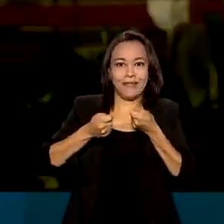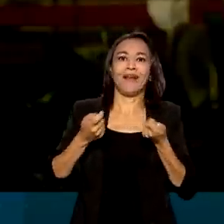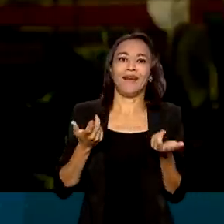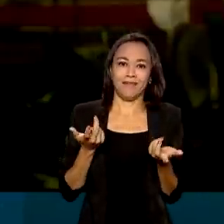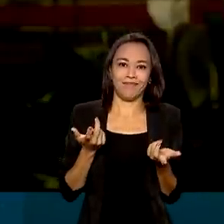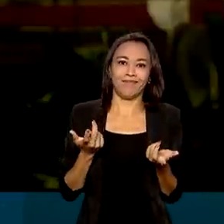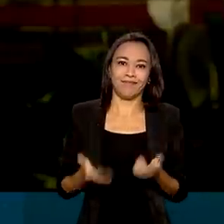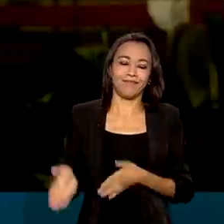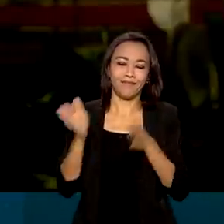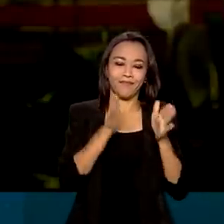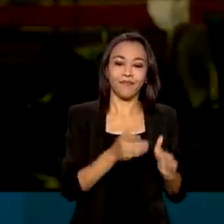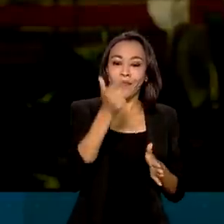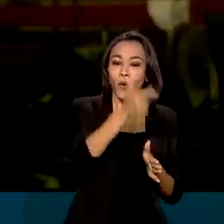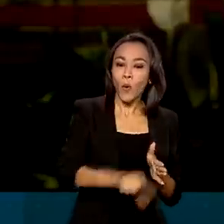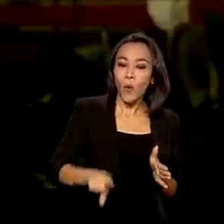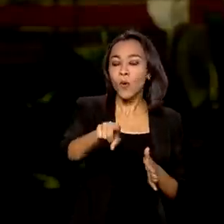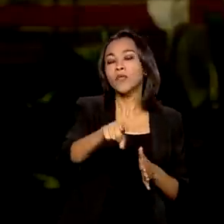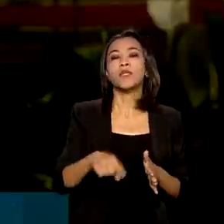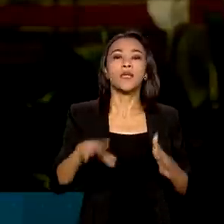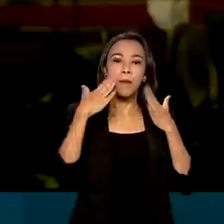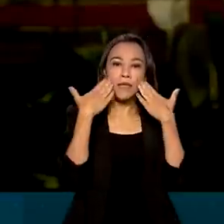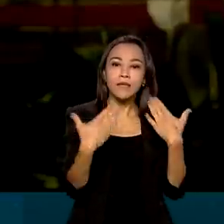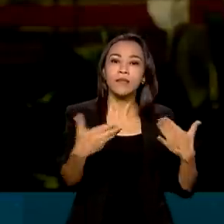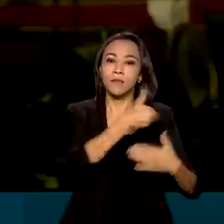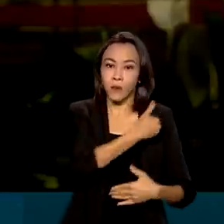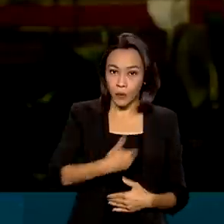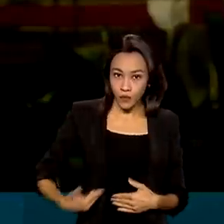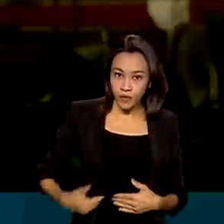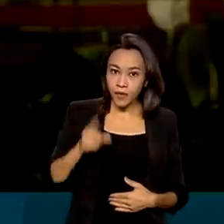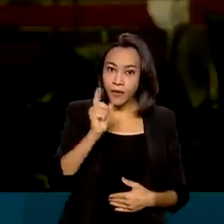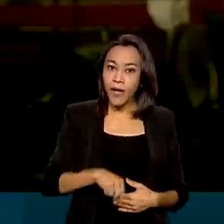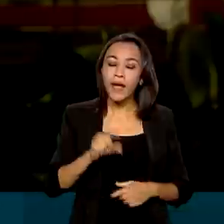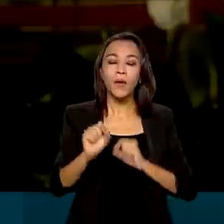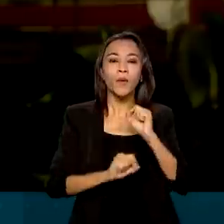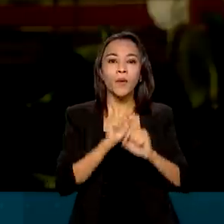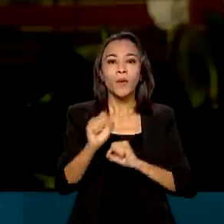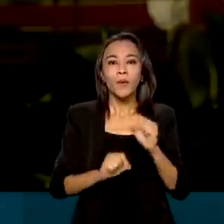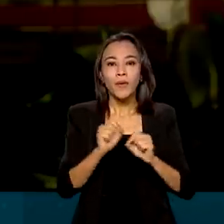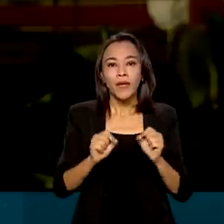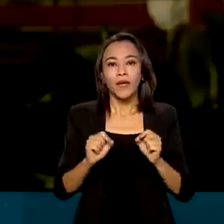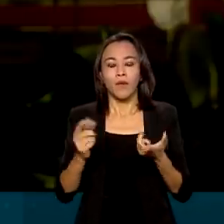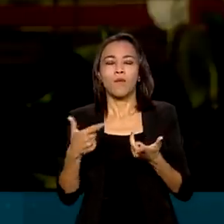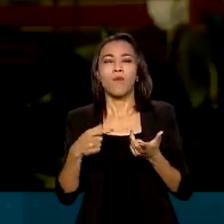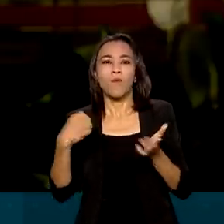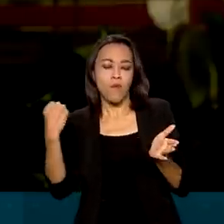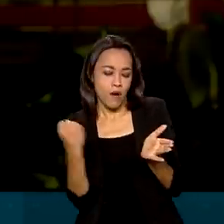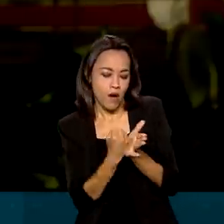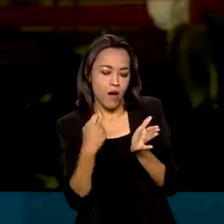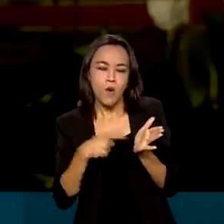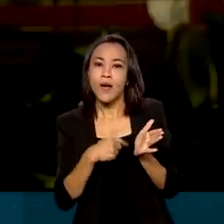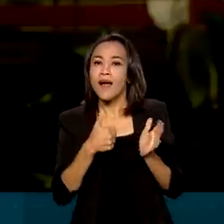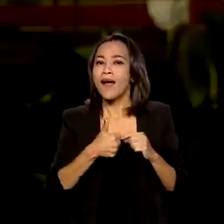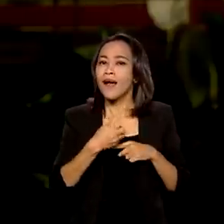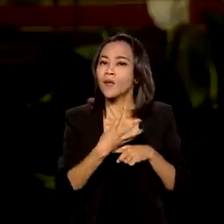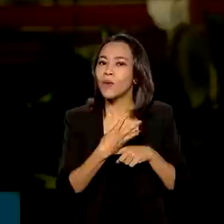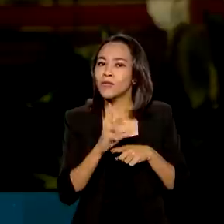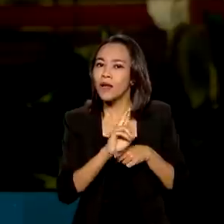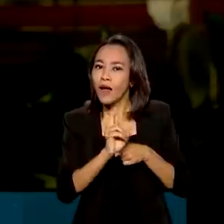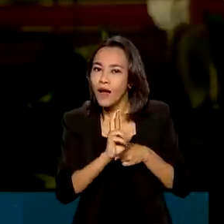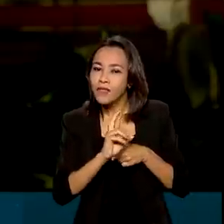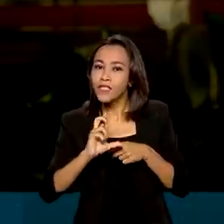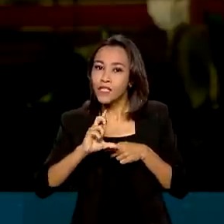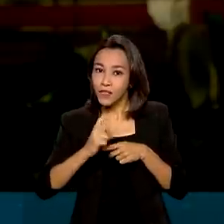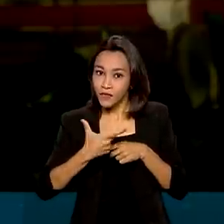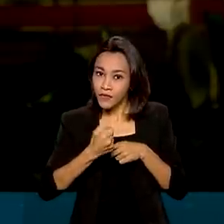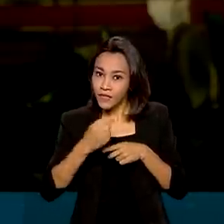Outra medida apresentada pelo governo foi a instituição da bandeira tarifária escassez hídrica, no valor de 14 reais e 20